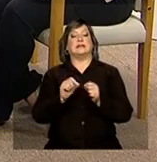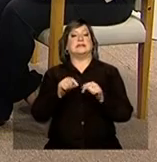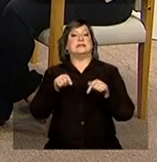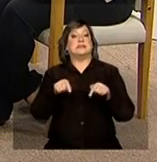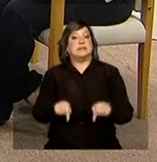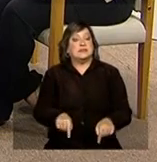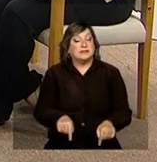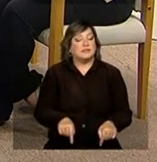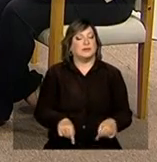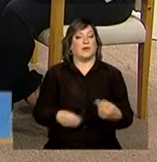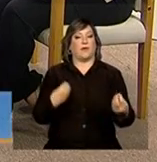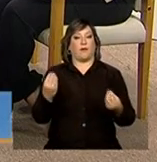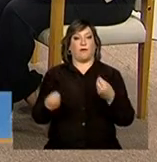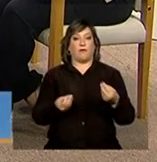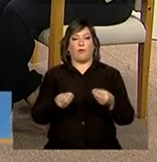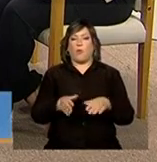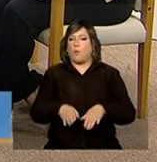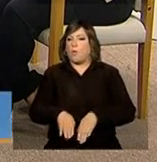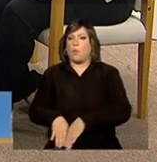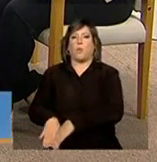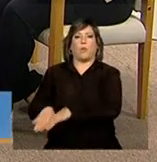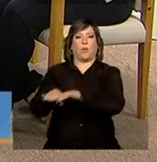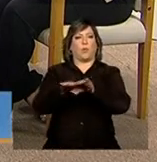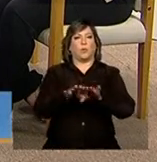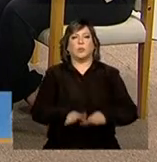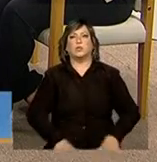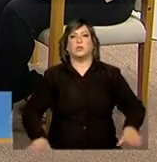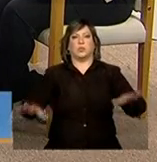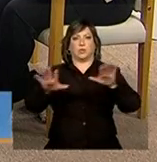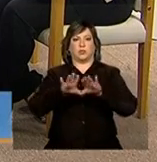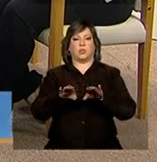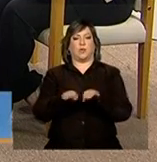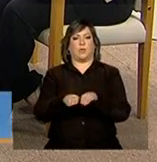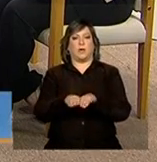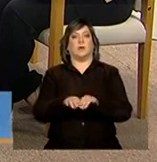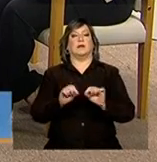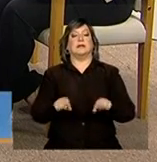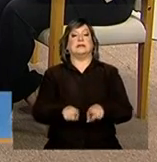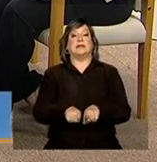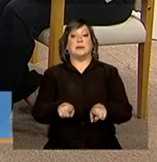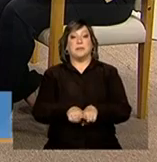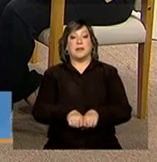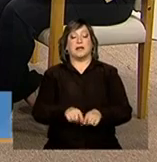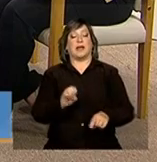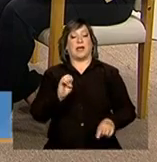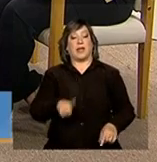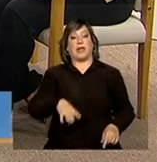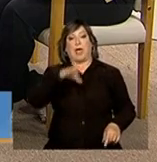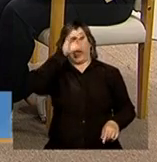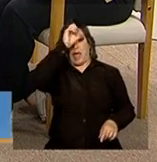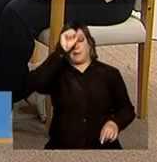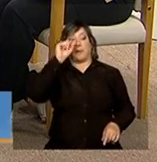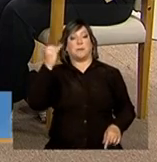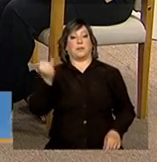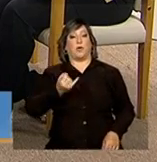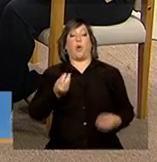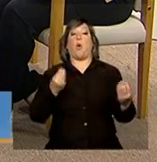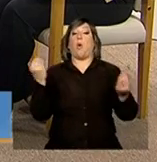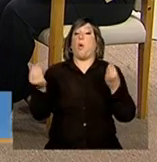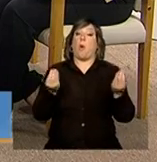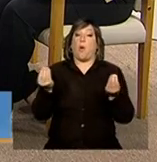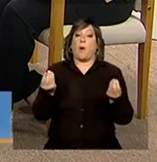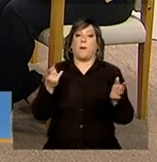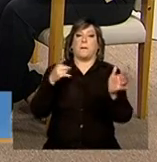forma unificada, mas também ele é uma aprendizagem do ponto de vista de como perguntar